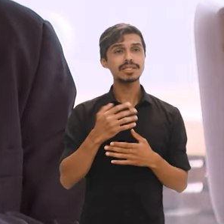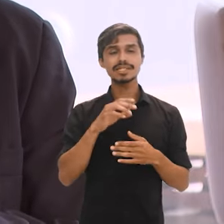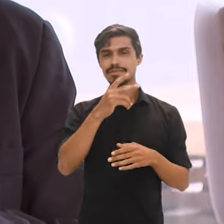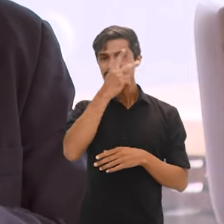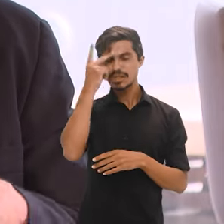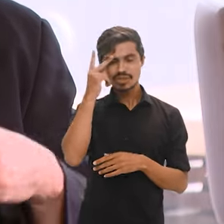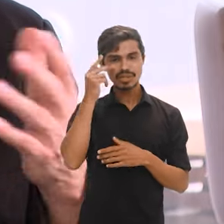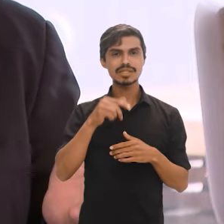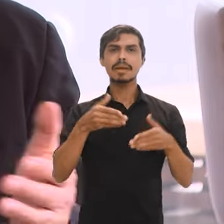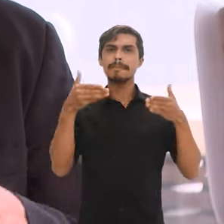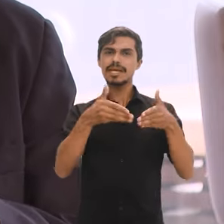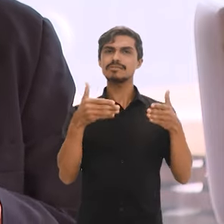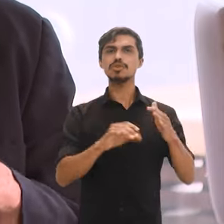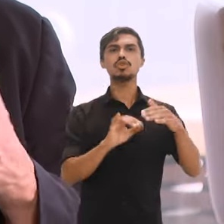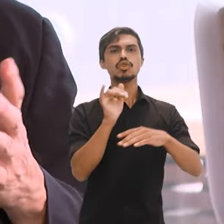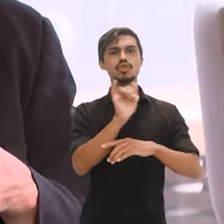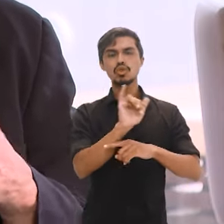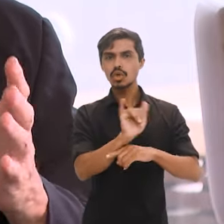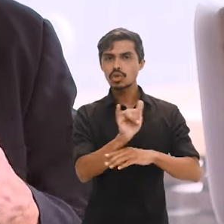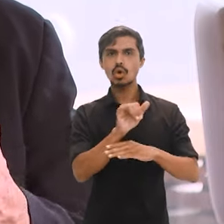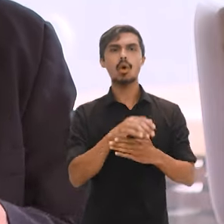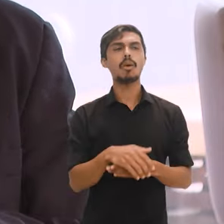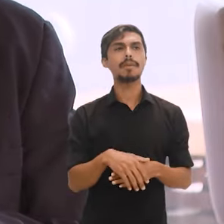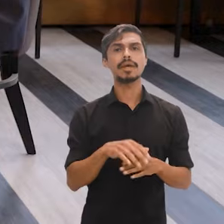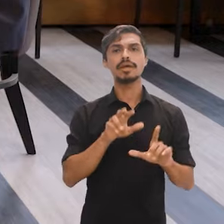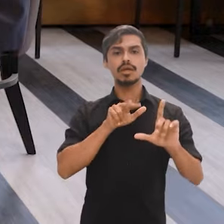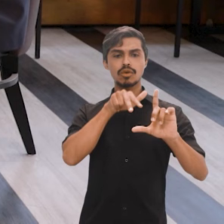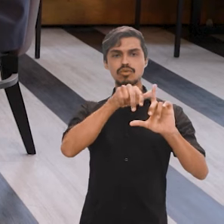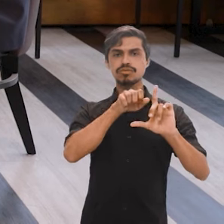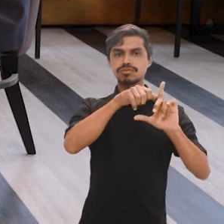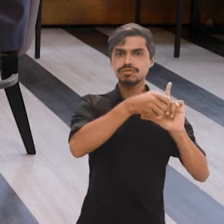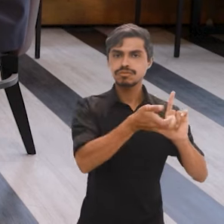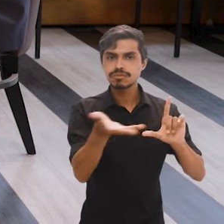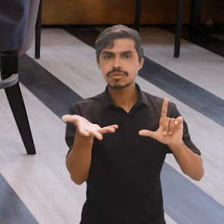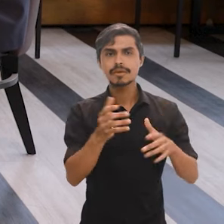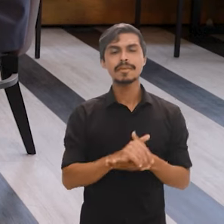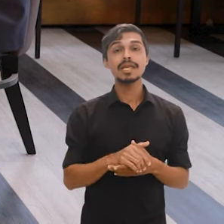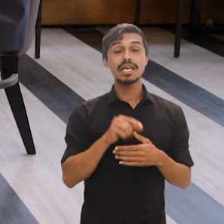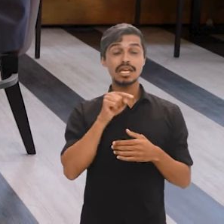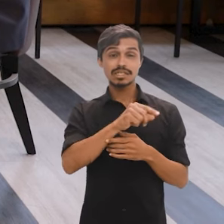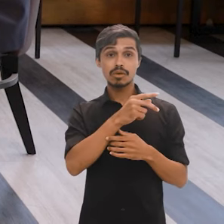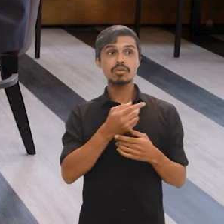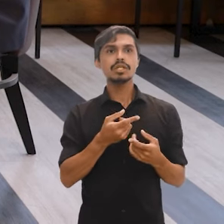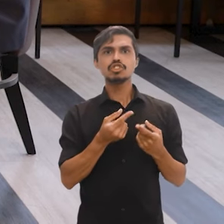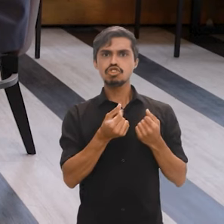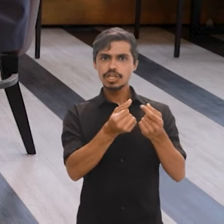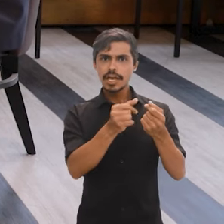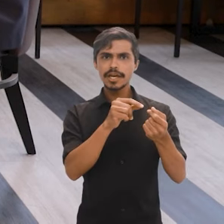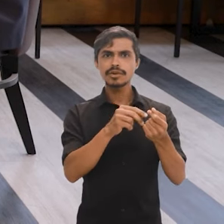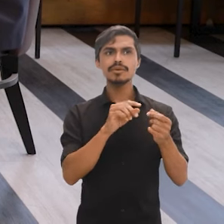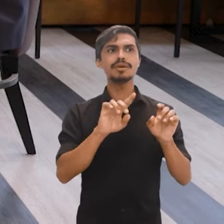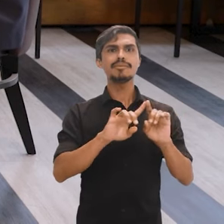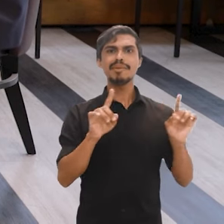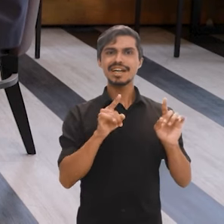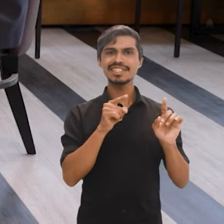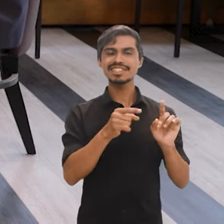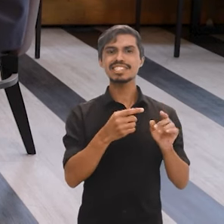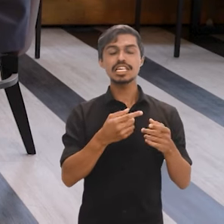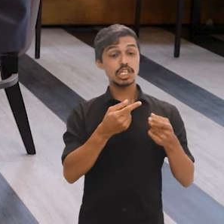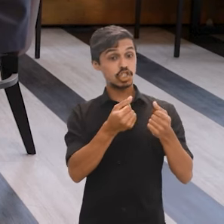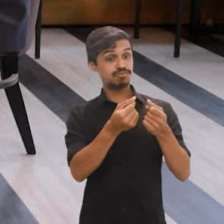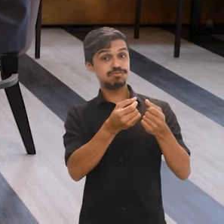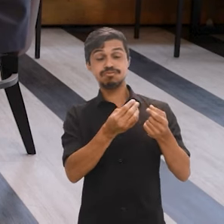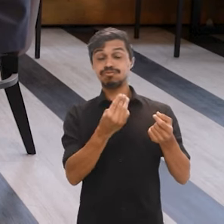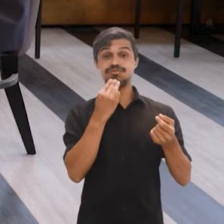redes sociais, sociais como o youtuber e o influencer, são redes sociais monetizadas. Tem uma realidade que... Giram